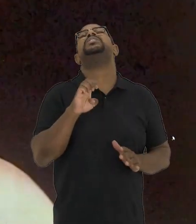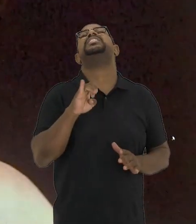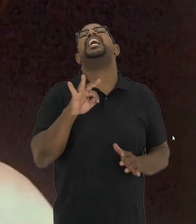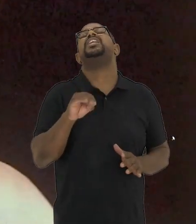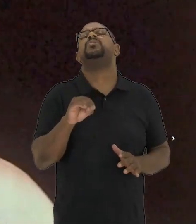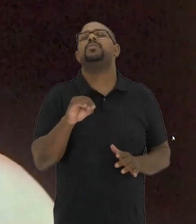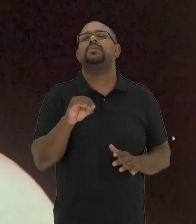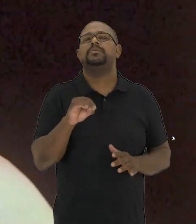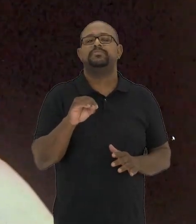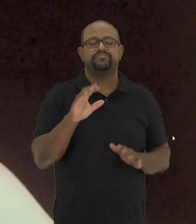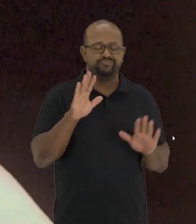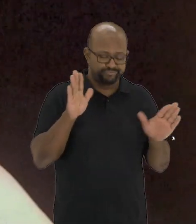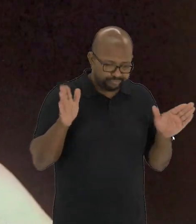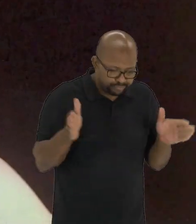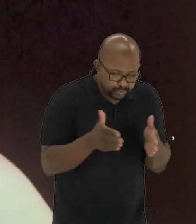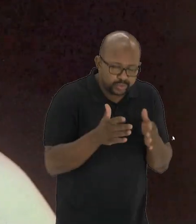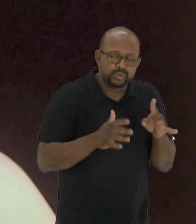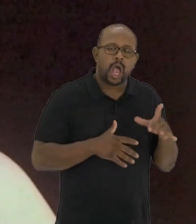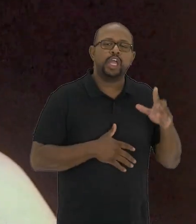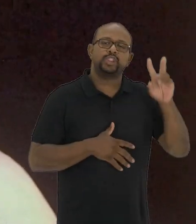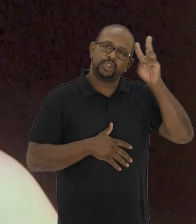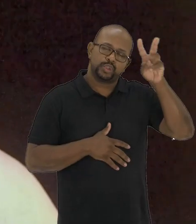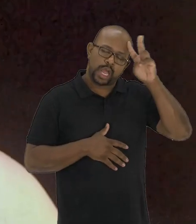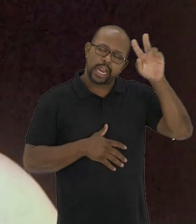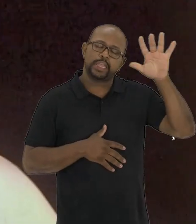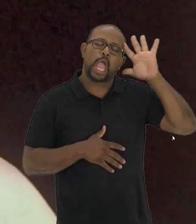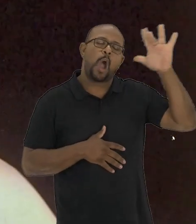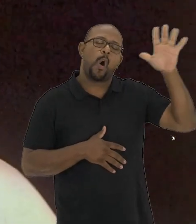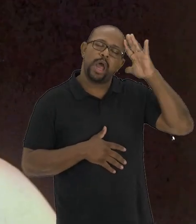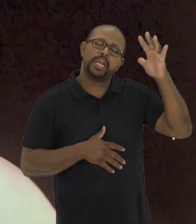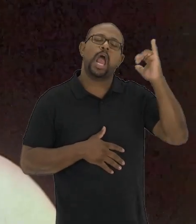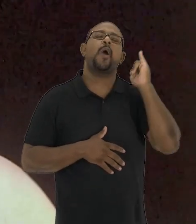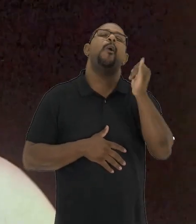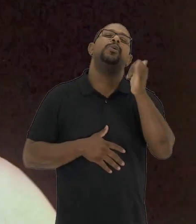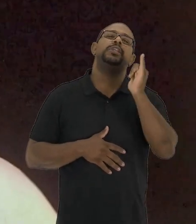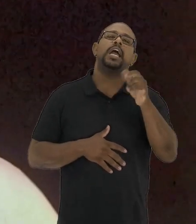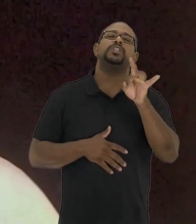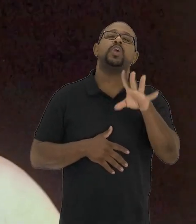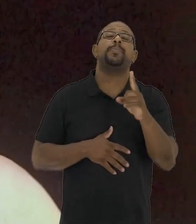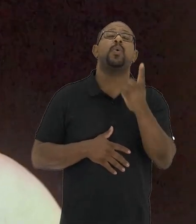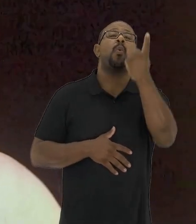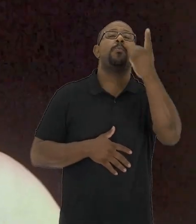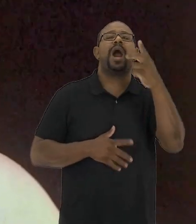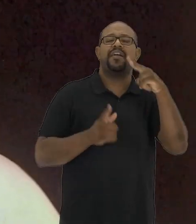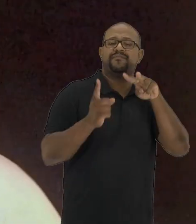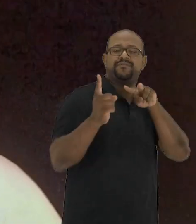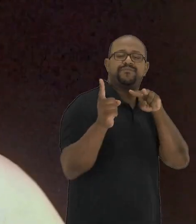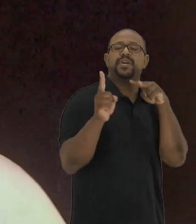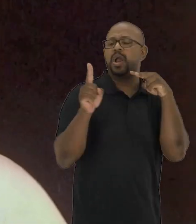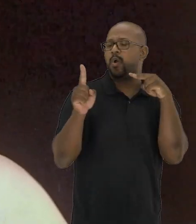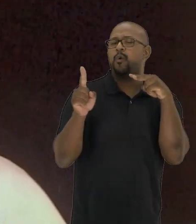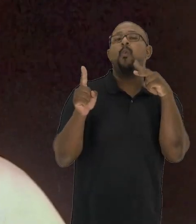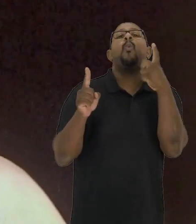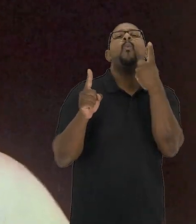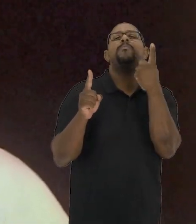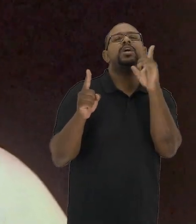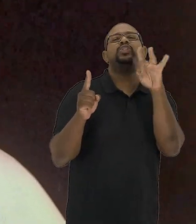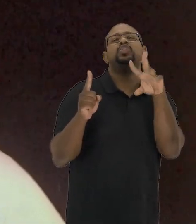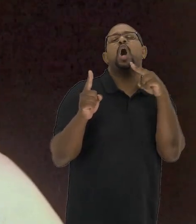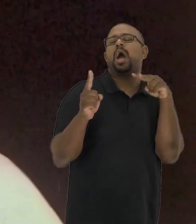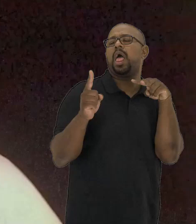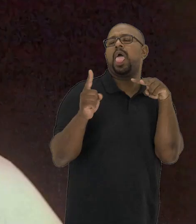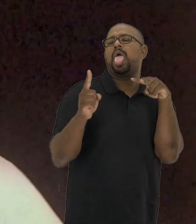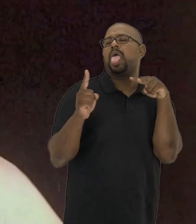como conceito nos reduz à história teórica, à história contada apenas por uma visão